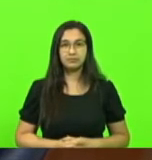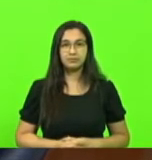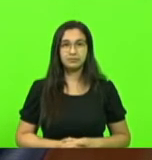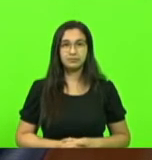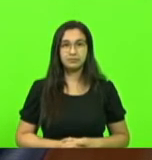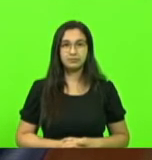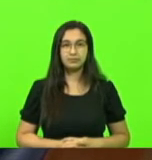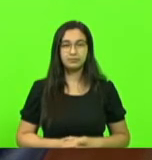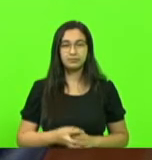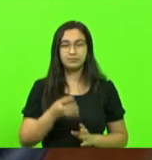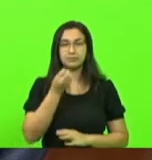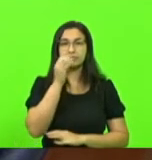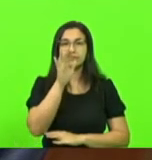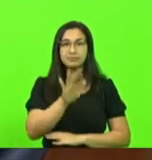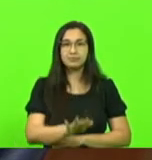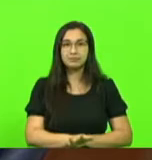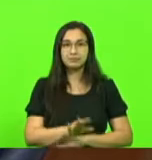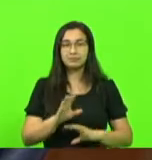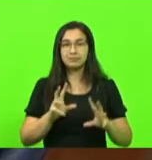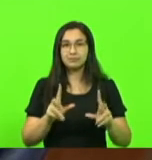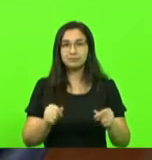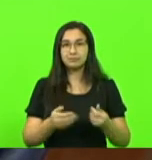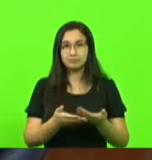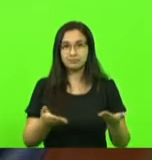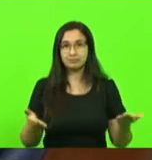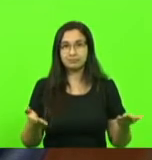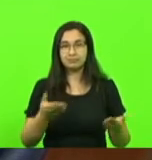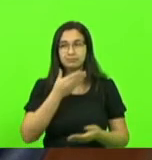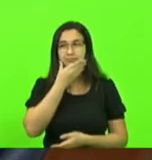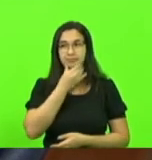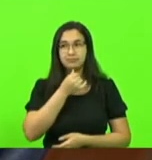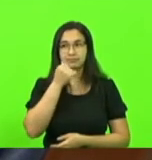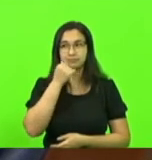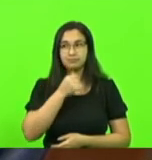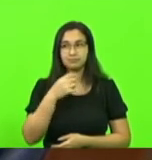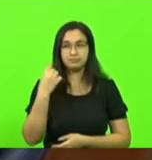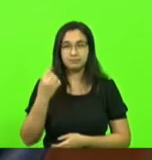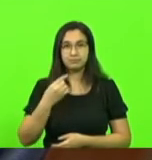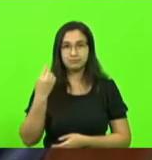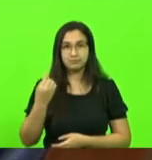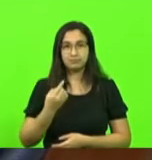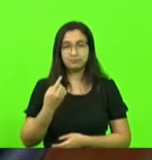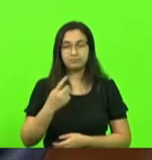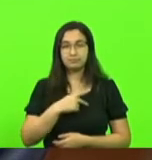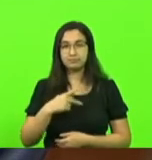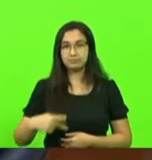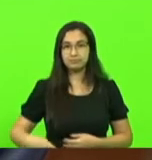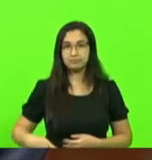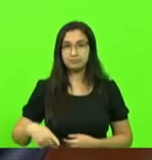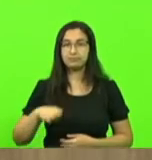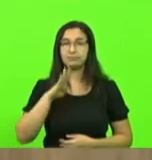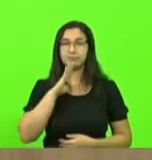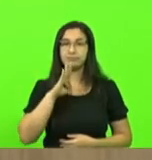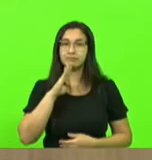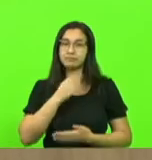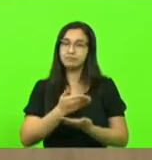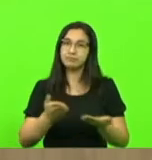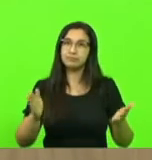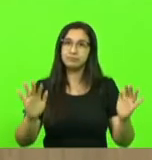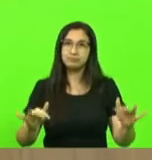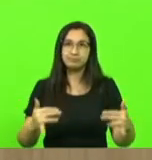Boa tarde a todos, senhoras e senhores, deputados e deputadas, senhor presidente Nilson Berland e a quem nos acompanha.